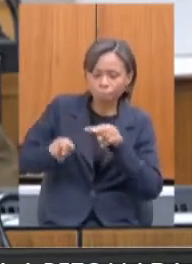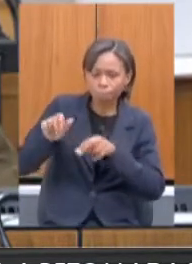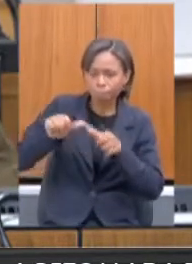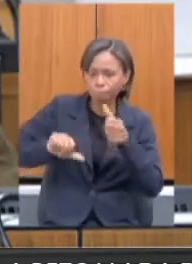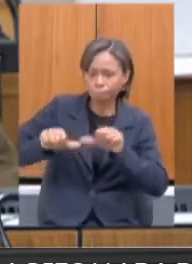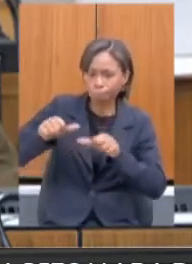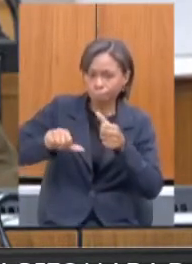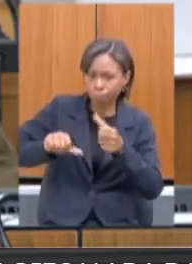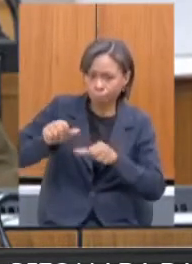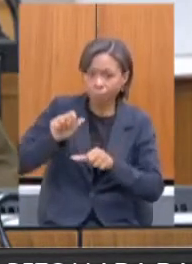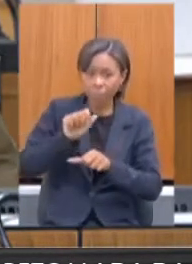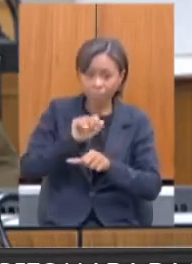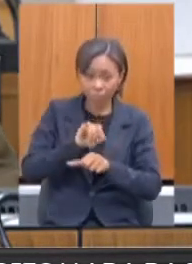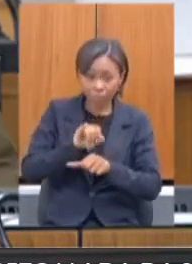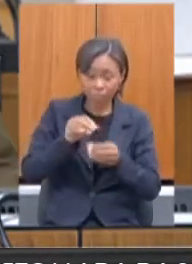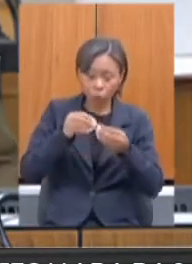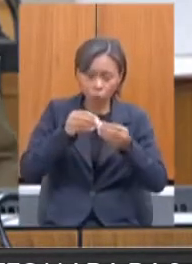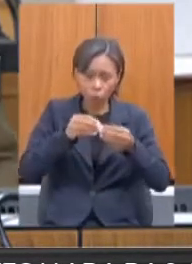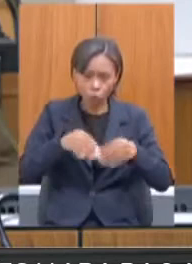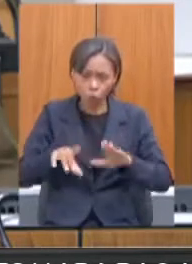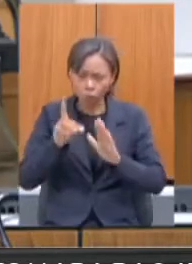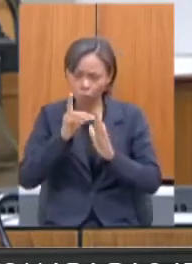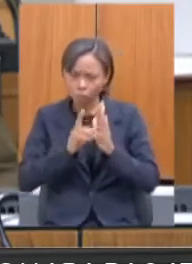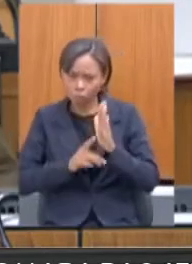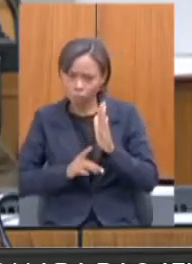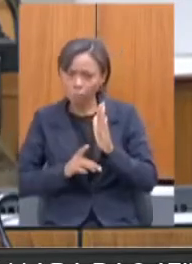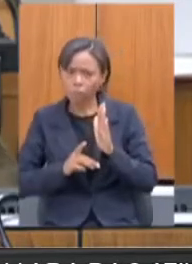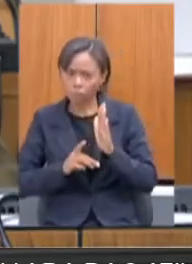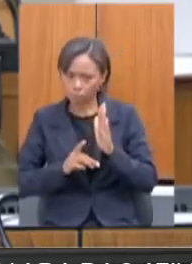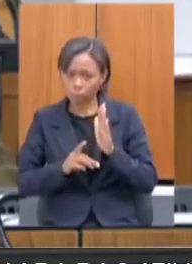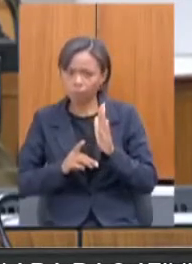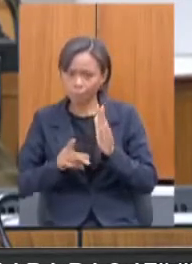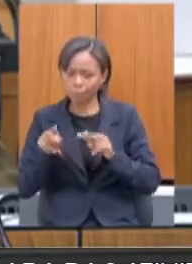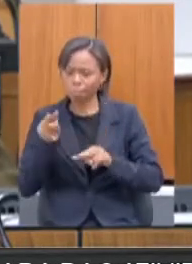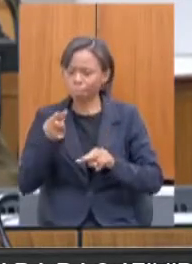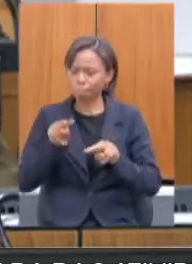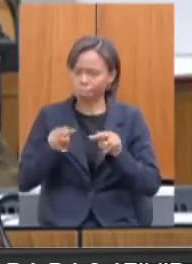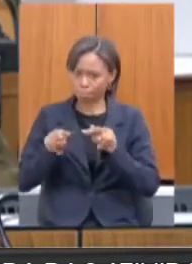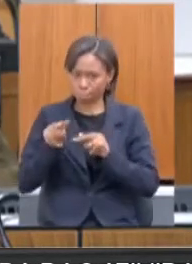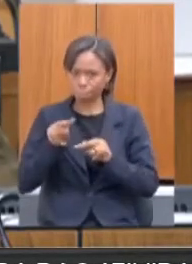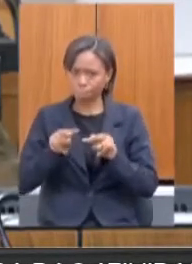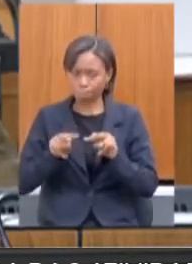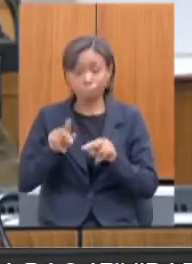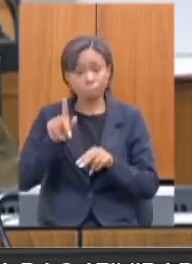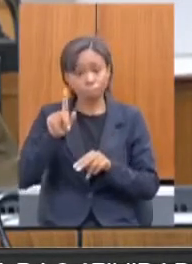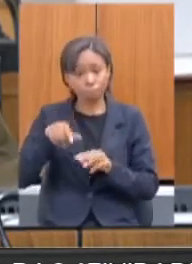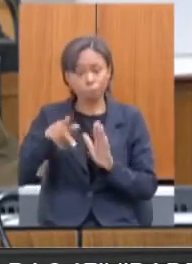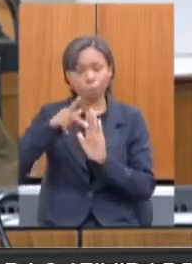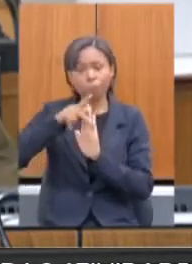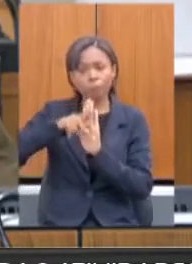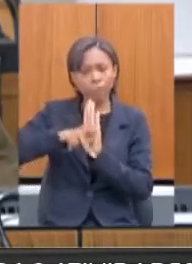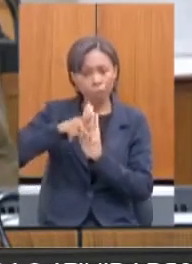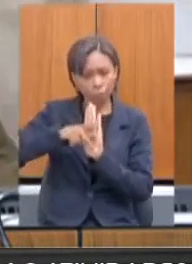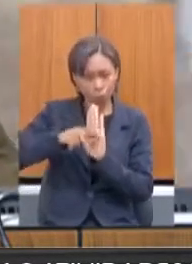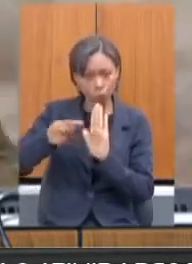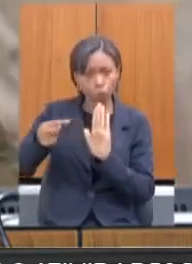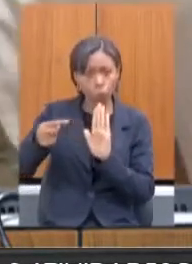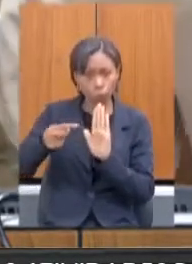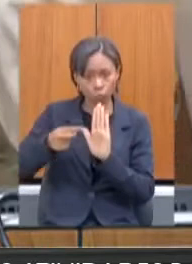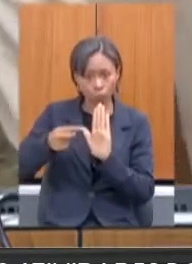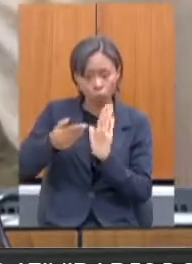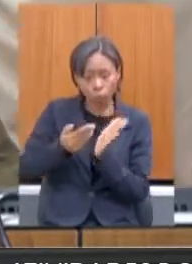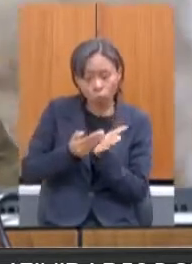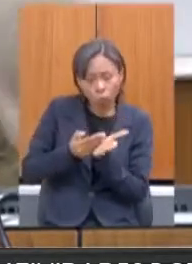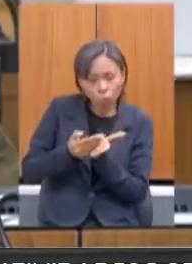toda a rede está trabalhando essa violação de direitos. Esse é um projeto e ele está sendo iniciado